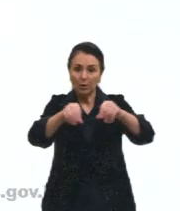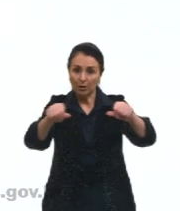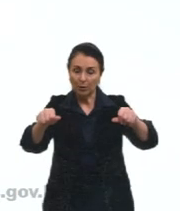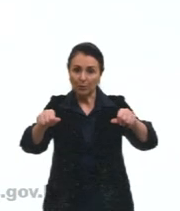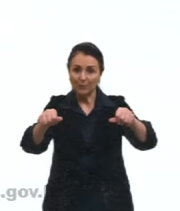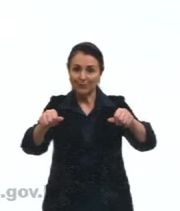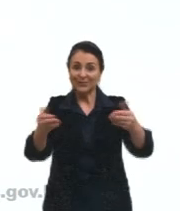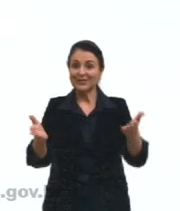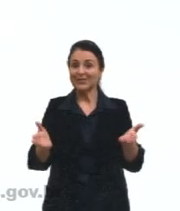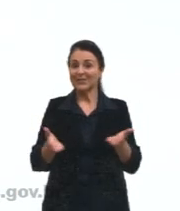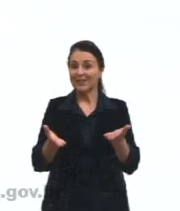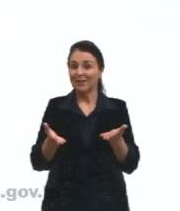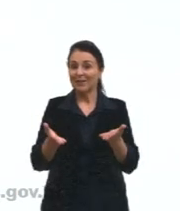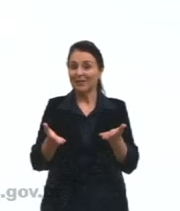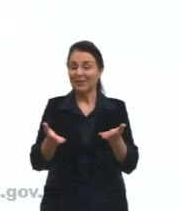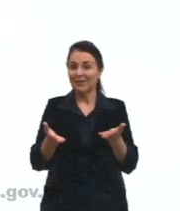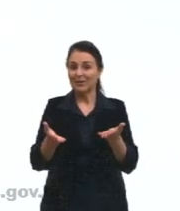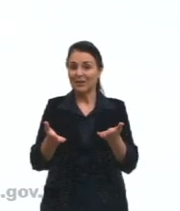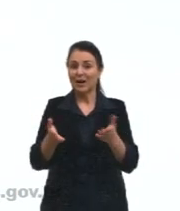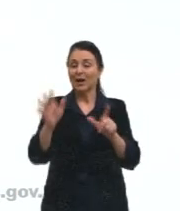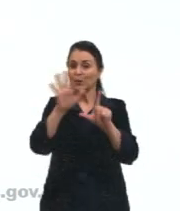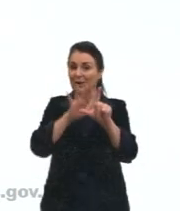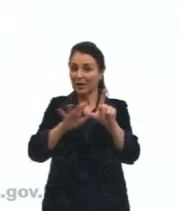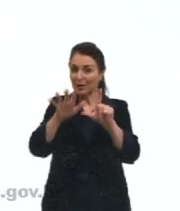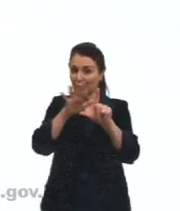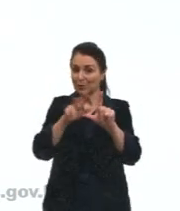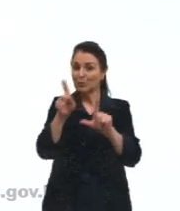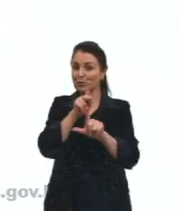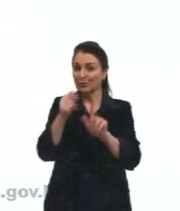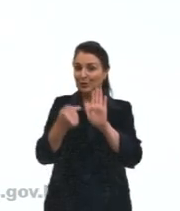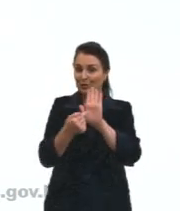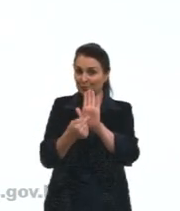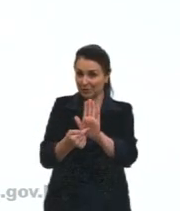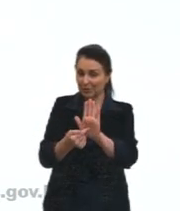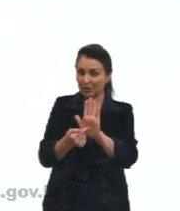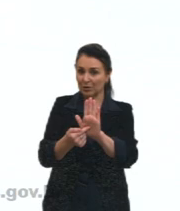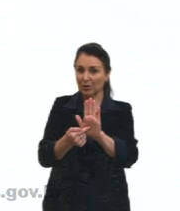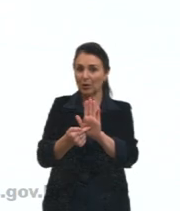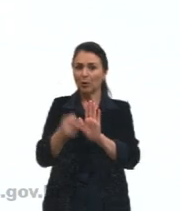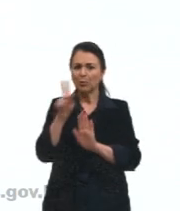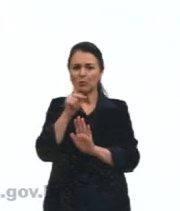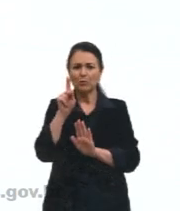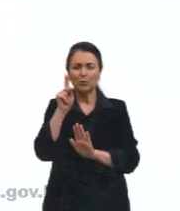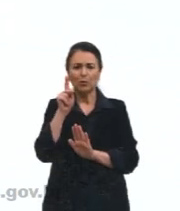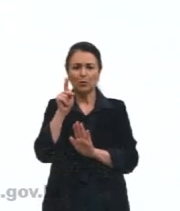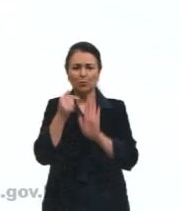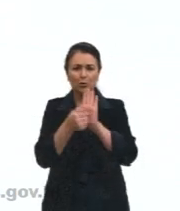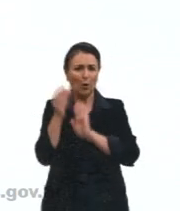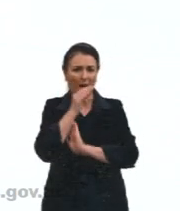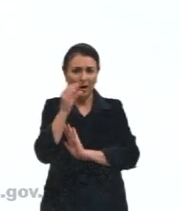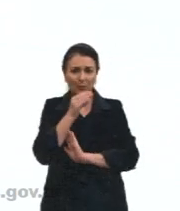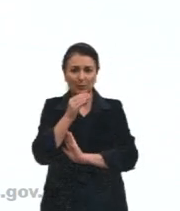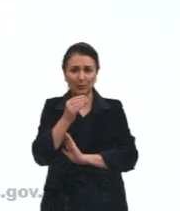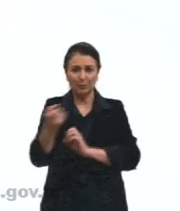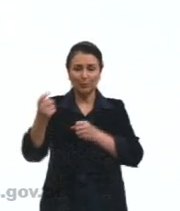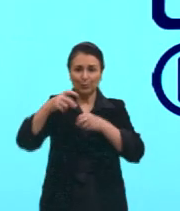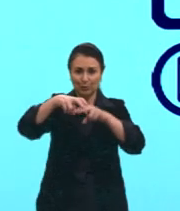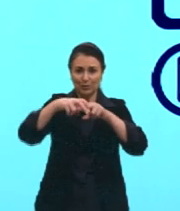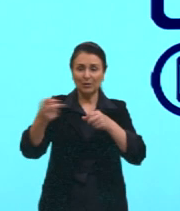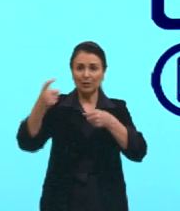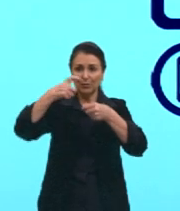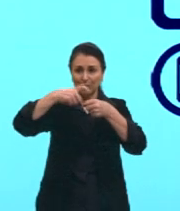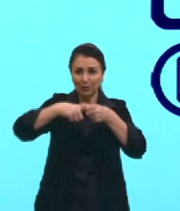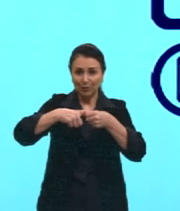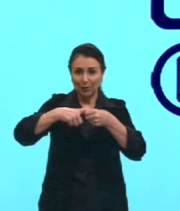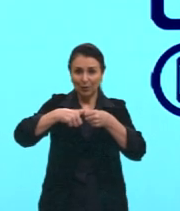Vamos voltar aqui, então, aos nossos QR Codes, como eu falei para vocês, a gente passou um pouquinho correndo, né, sobre eles. Aqui está os QR Codes